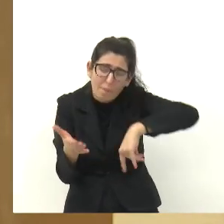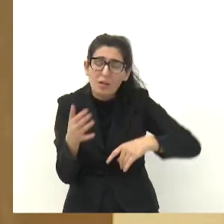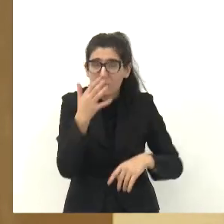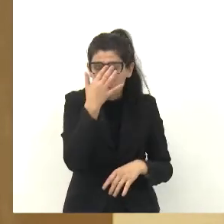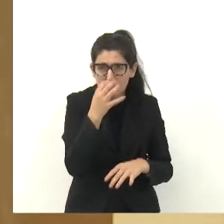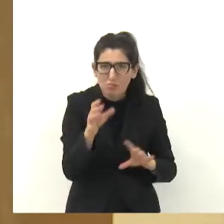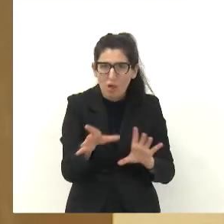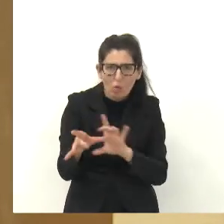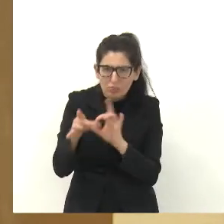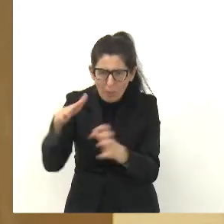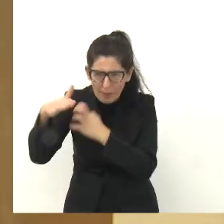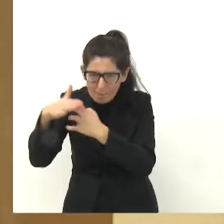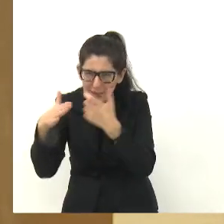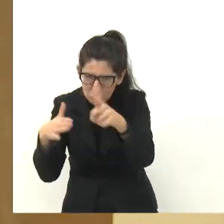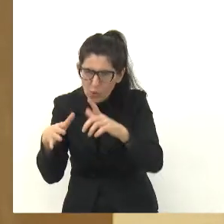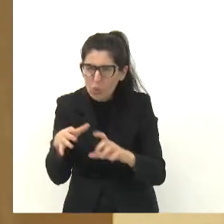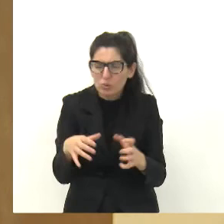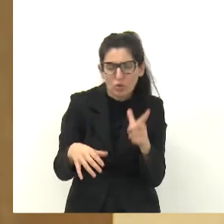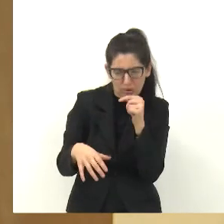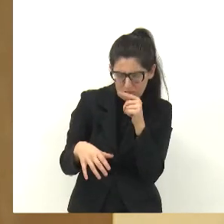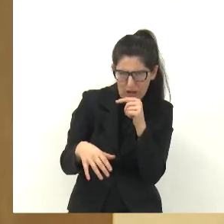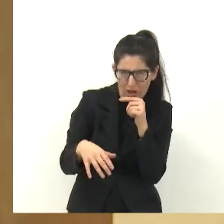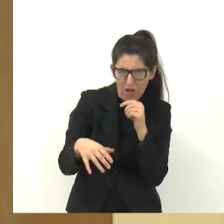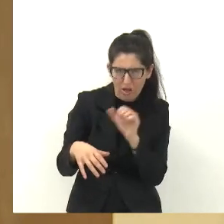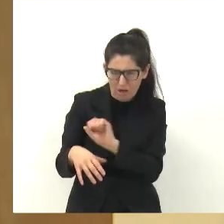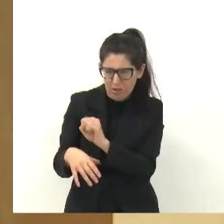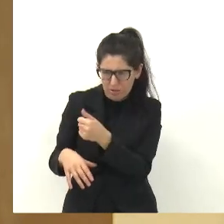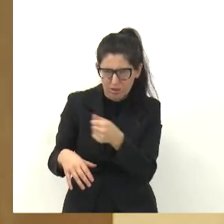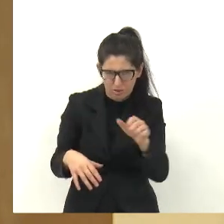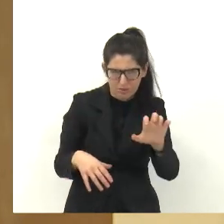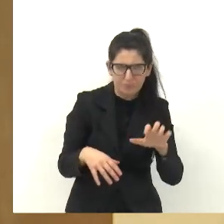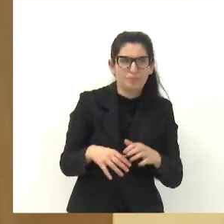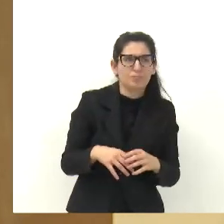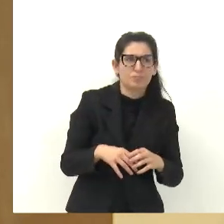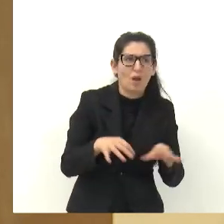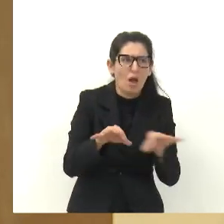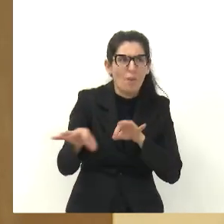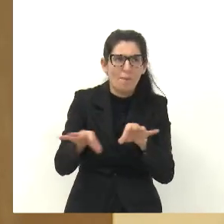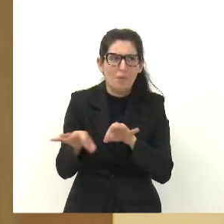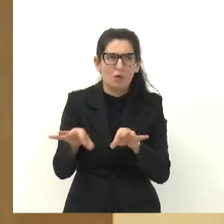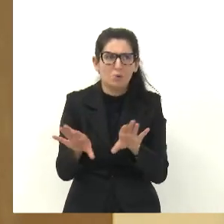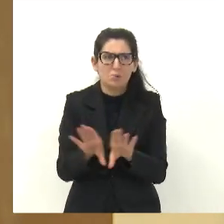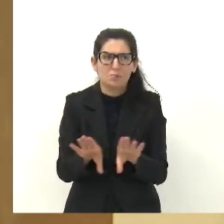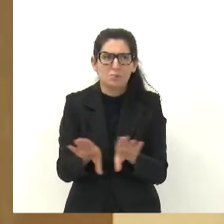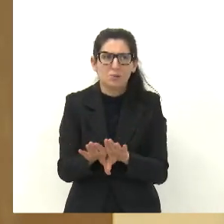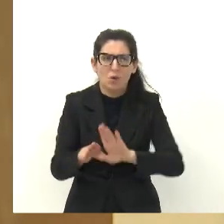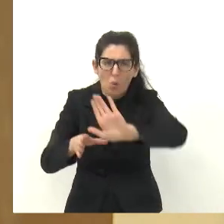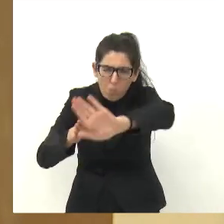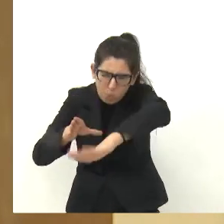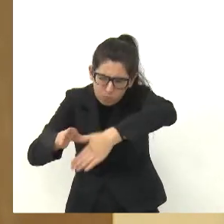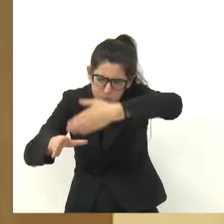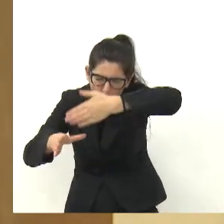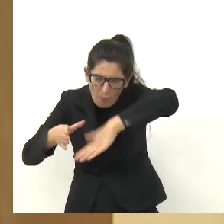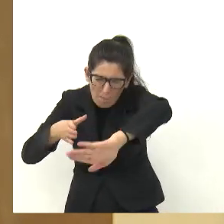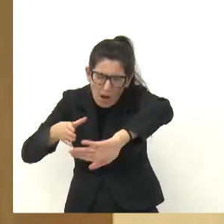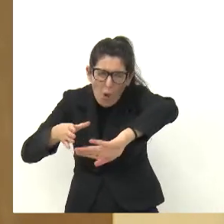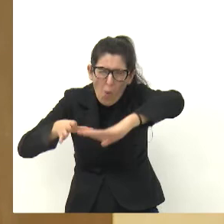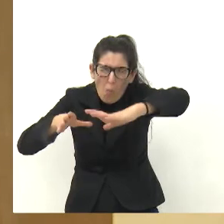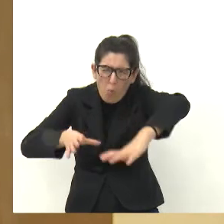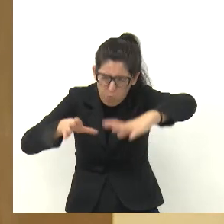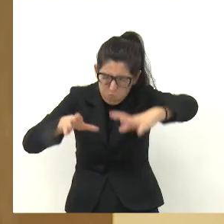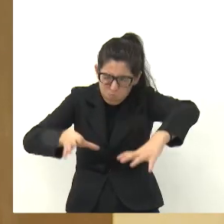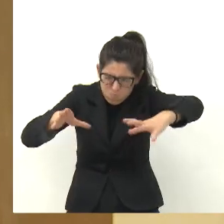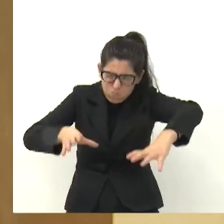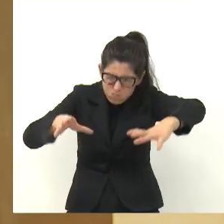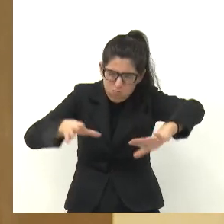para estar levantando a tampa do PV lá, e eles vão estar arrumando aquele buraco lá que está cedendo lá. Então, quero